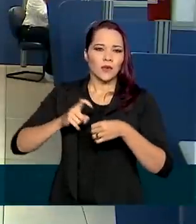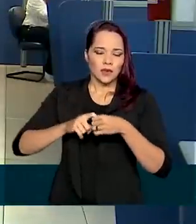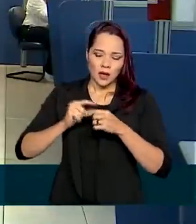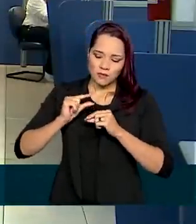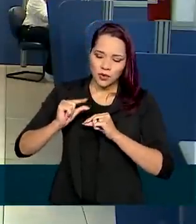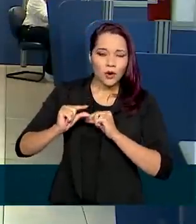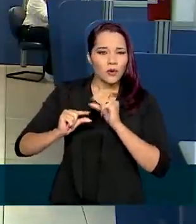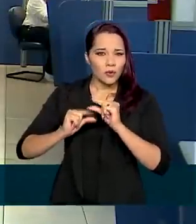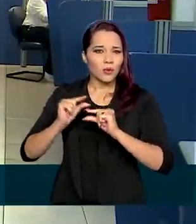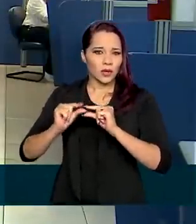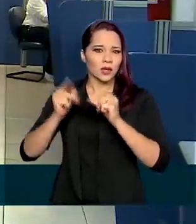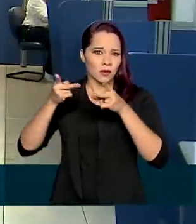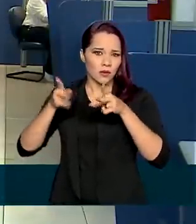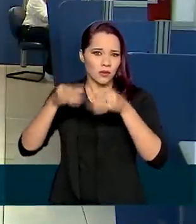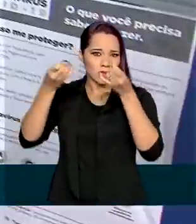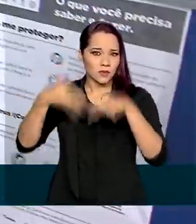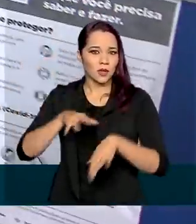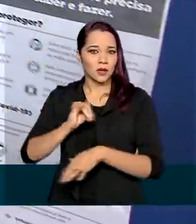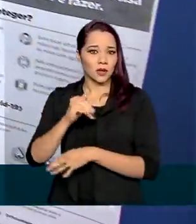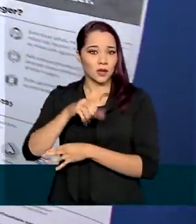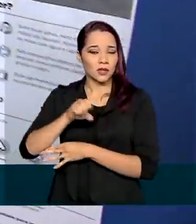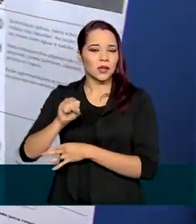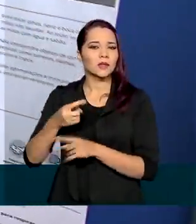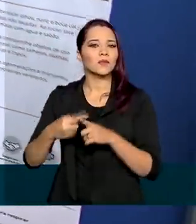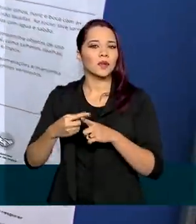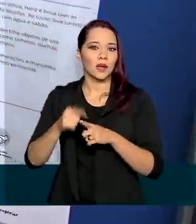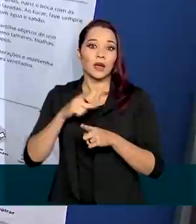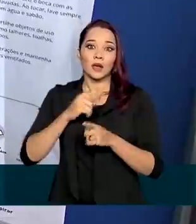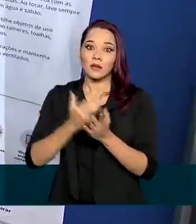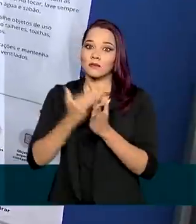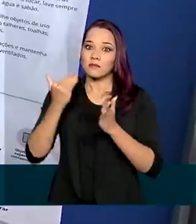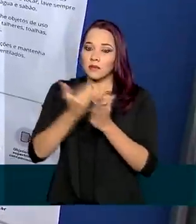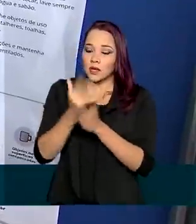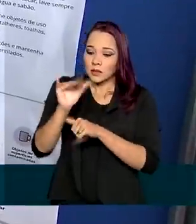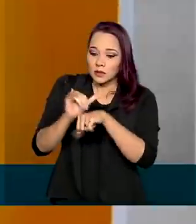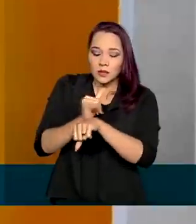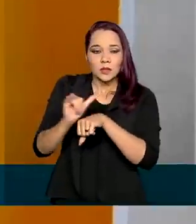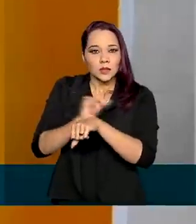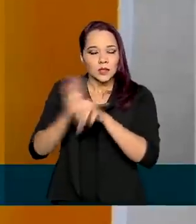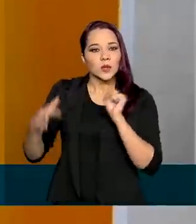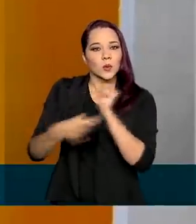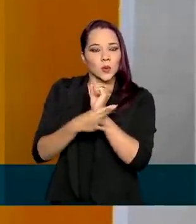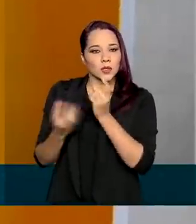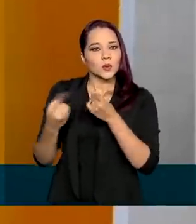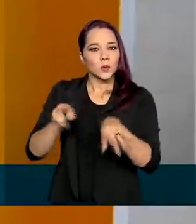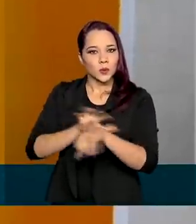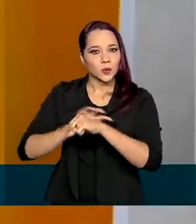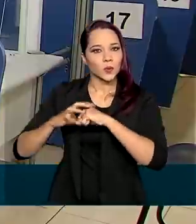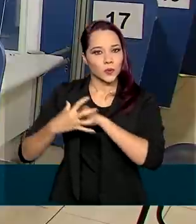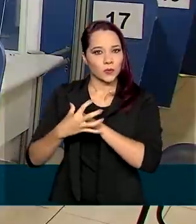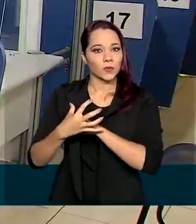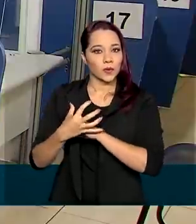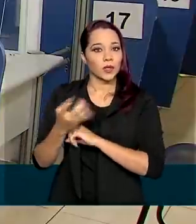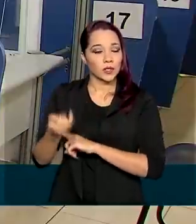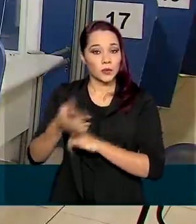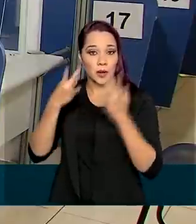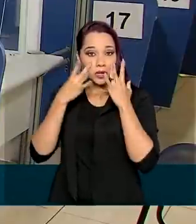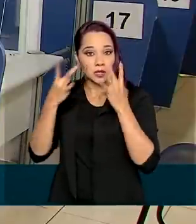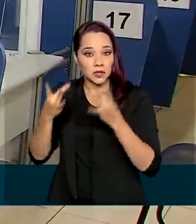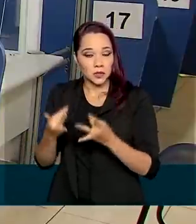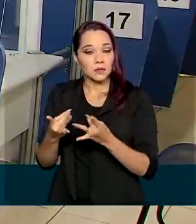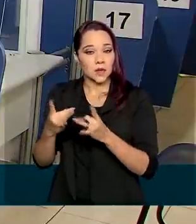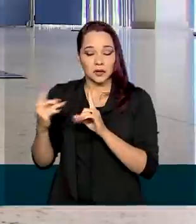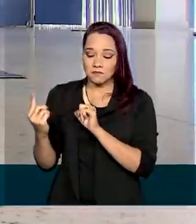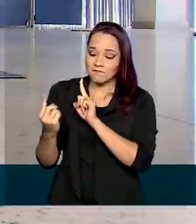gradualmente, segundo o INSS. O motivo é reforçar as ações de segurança contra a Covid-19 para o atendimento